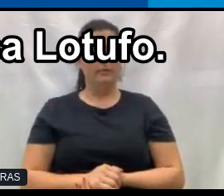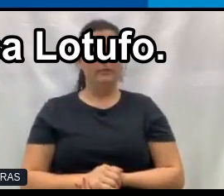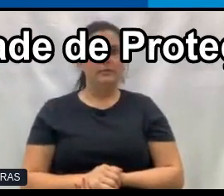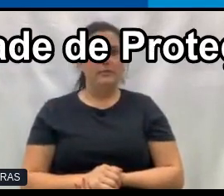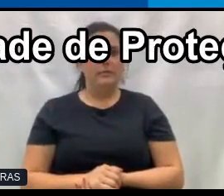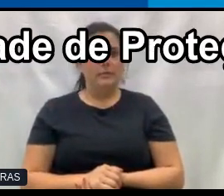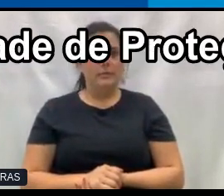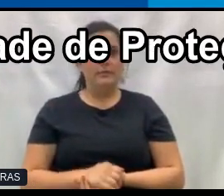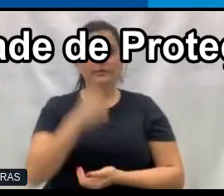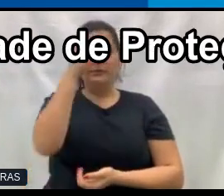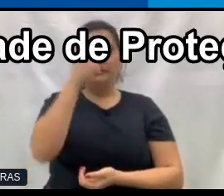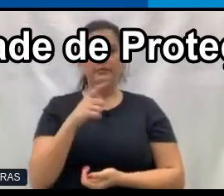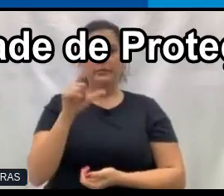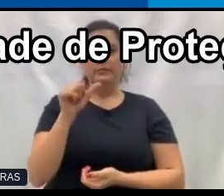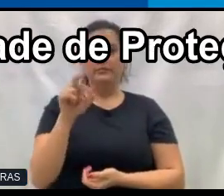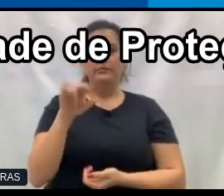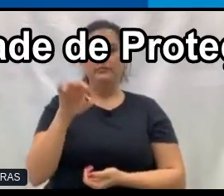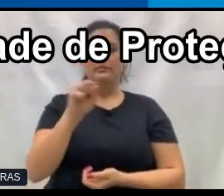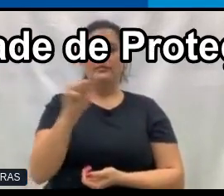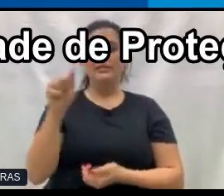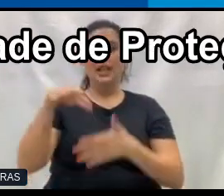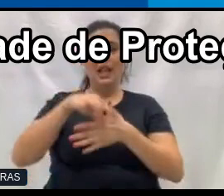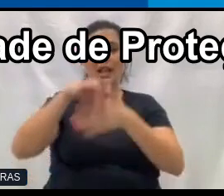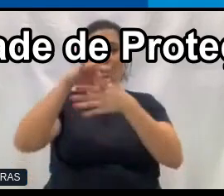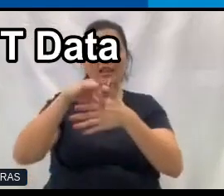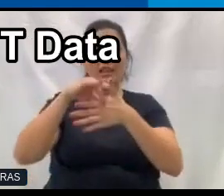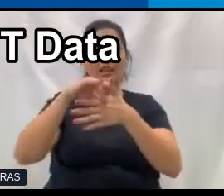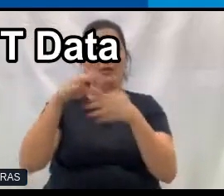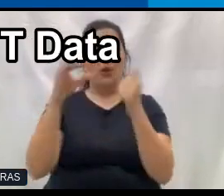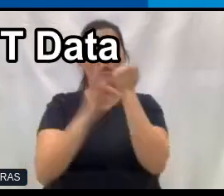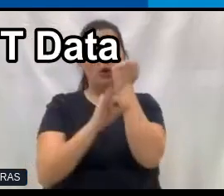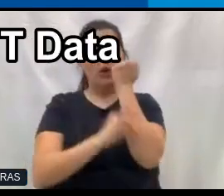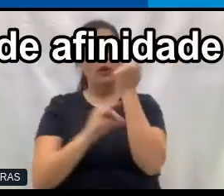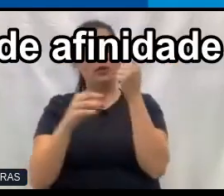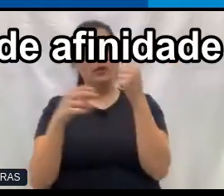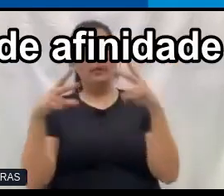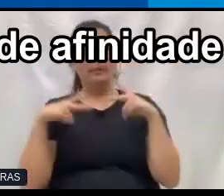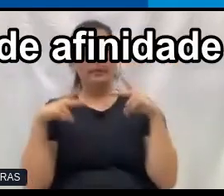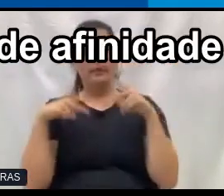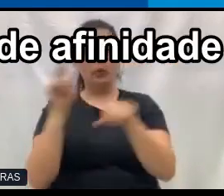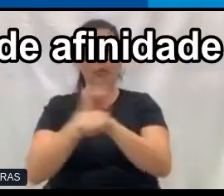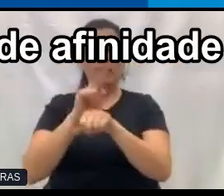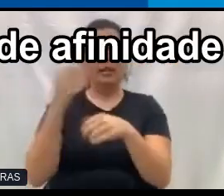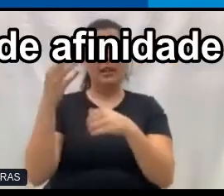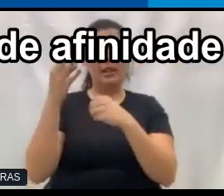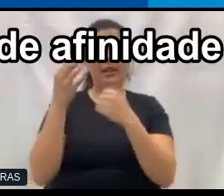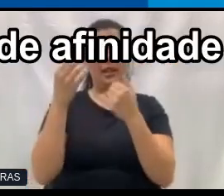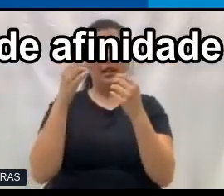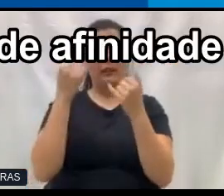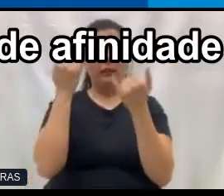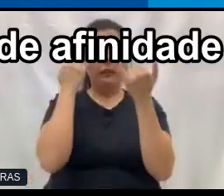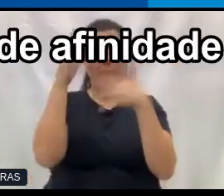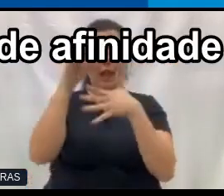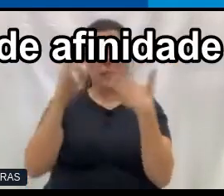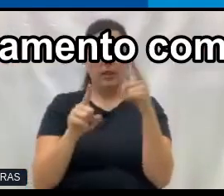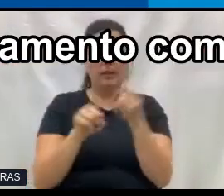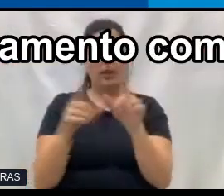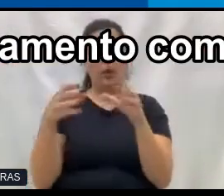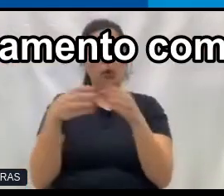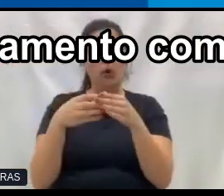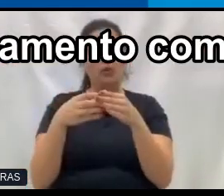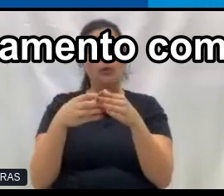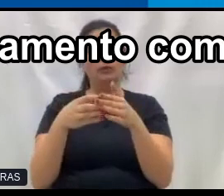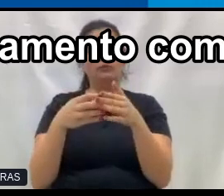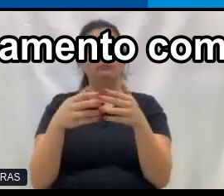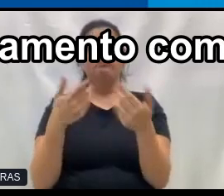Eu sou a Larissa Lotufo, eu sou líder do COE de privacidade e proteção de dados dentro da NTT Data e também sou líder do grupo de afinidade de gênero, então